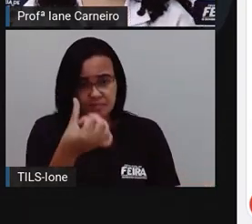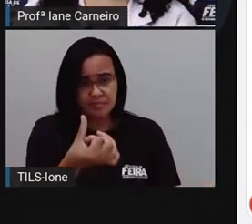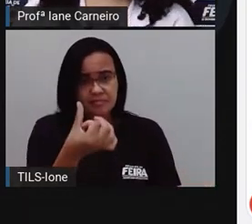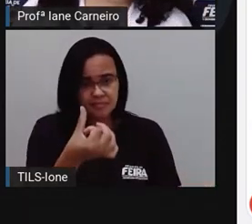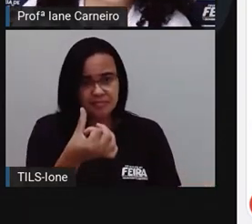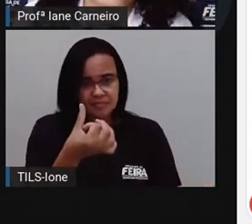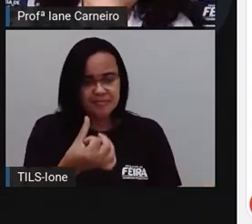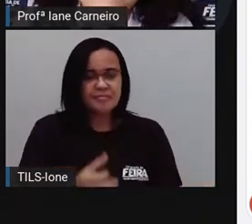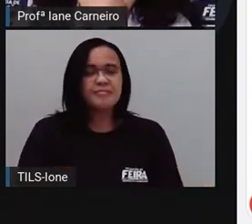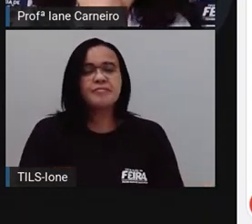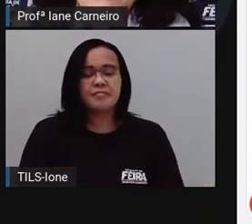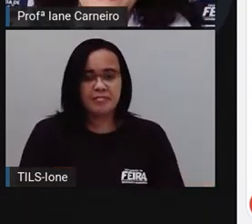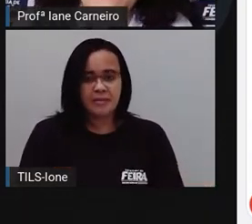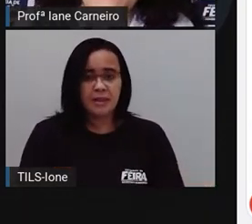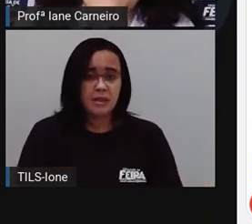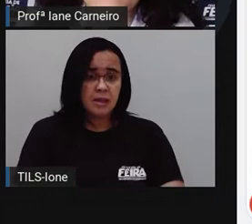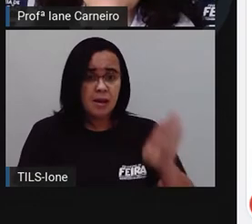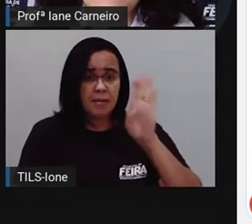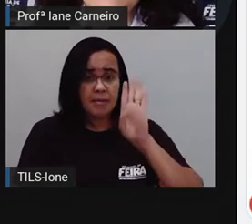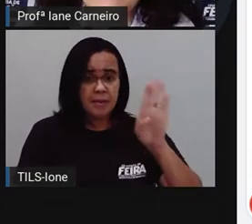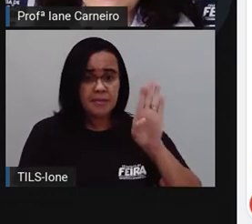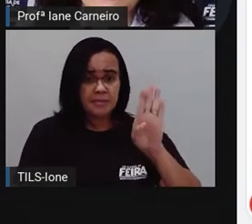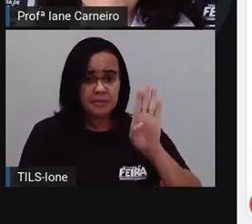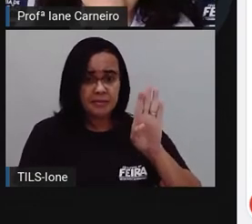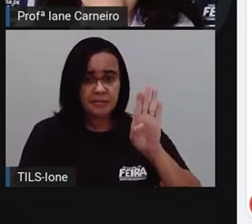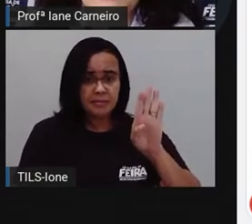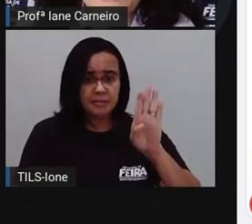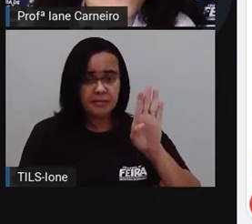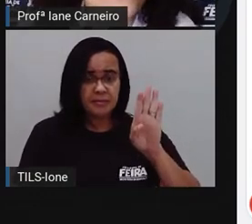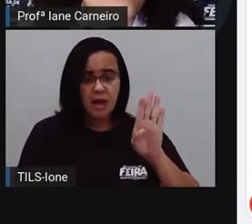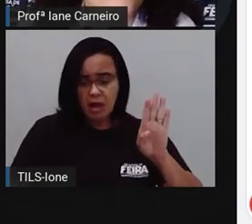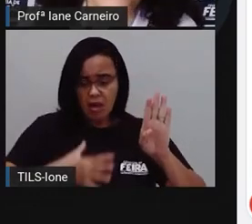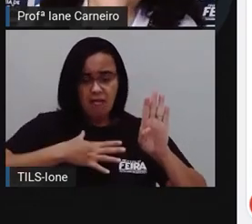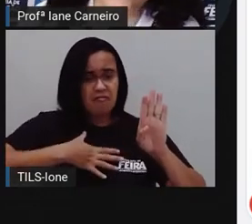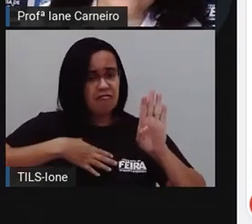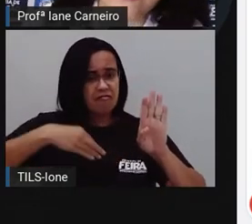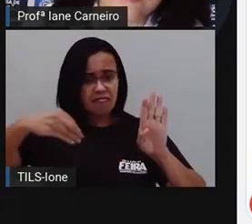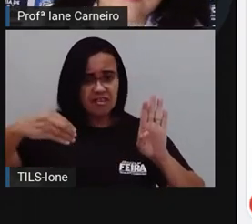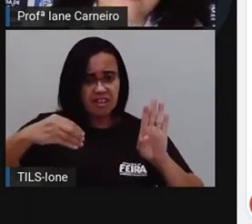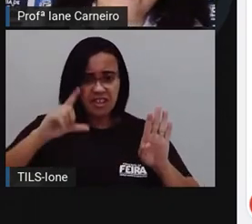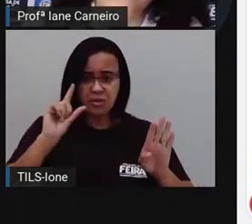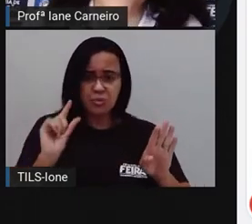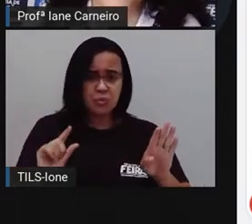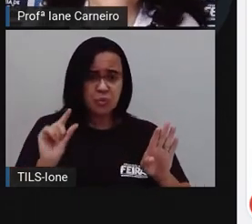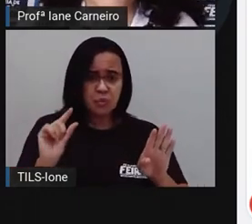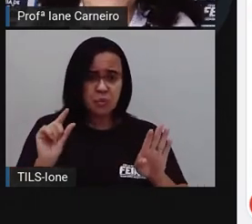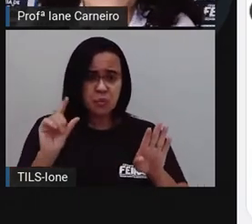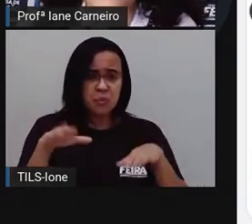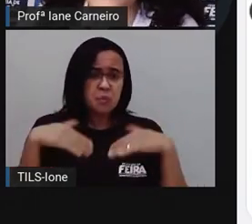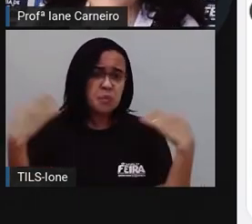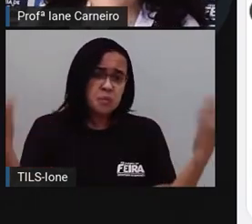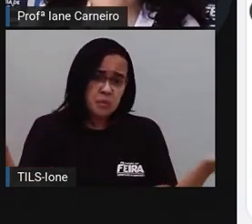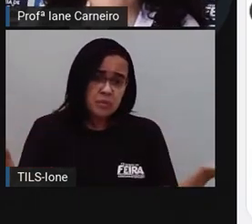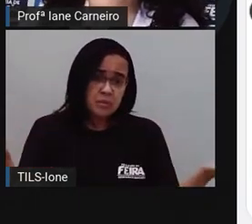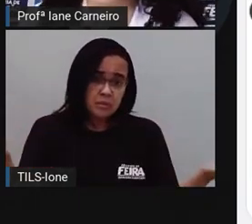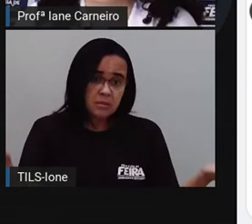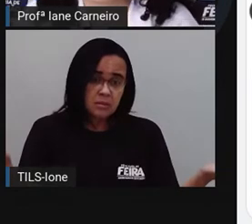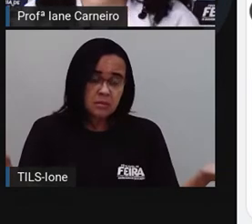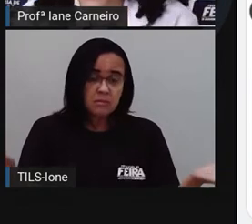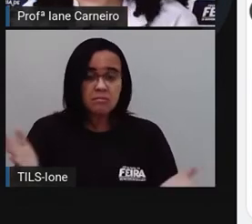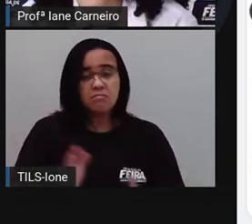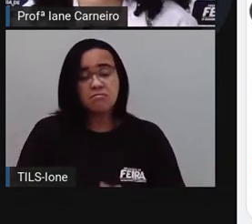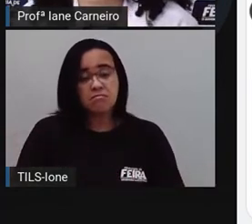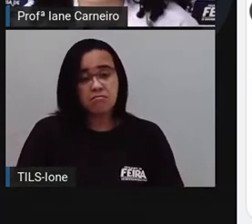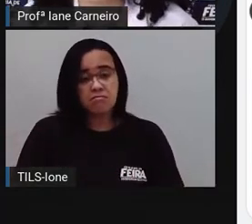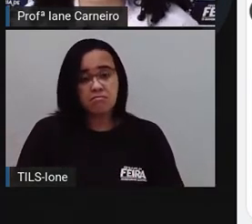tartaruga. Letra B. Quem teve menos filhotes? A gente viu quem teve mais, agora quem teve menos.